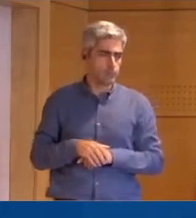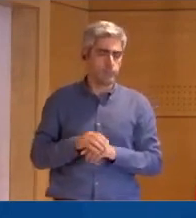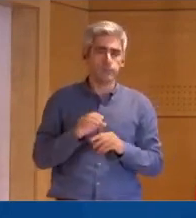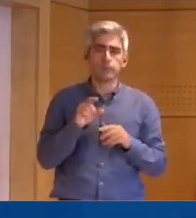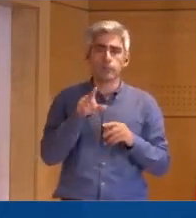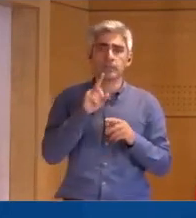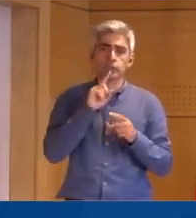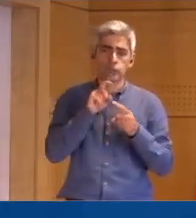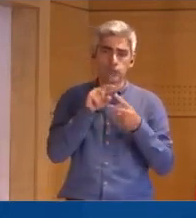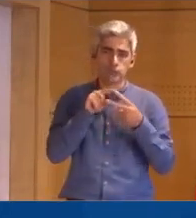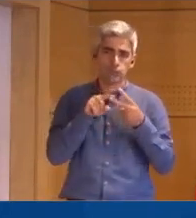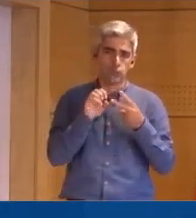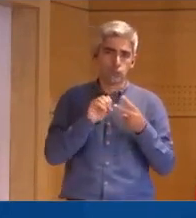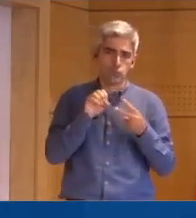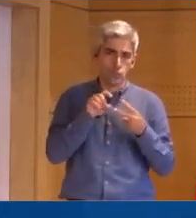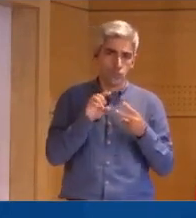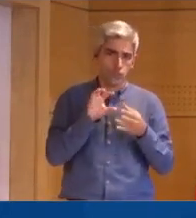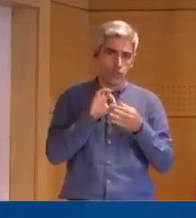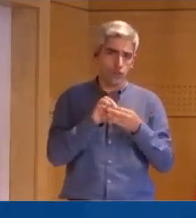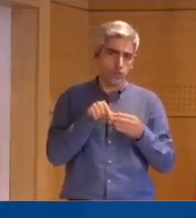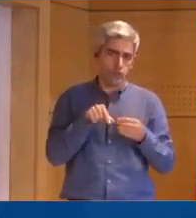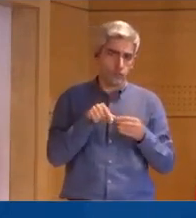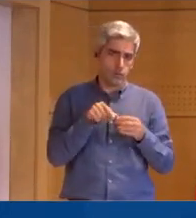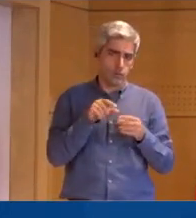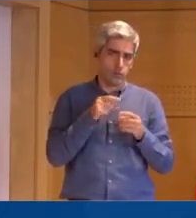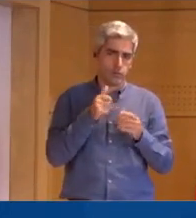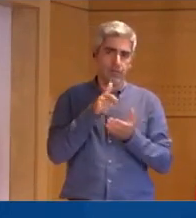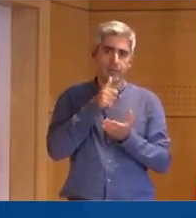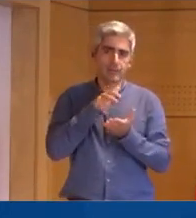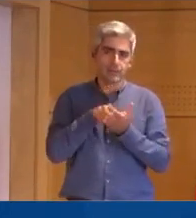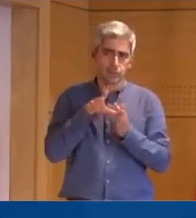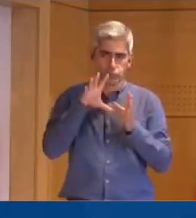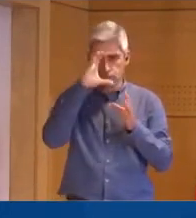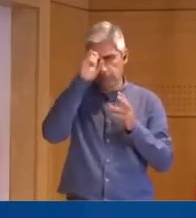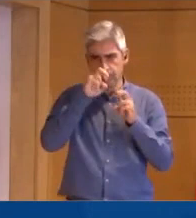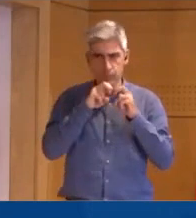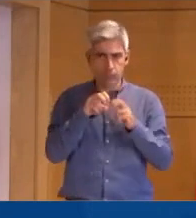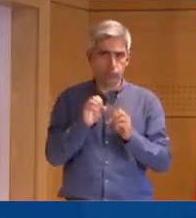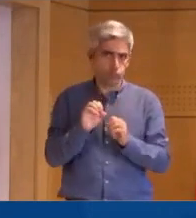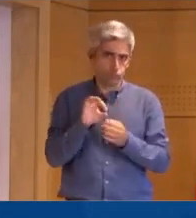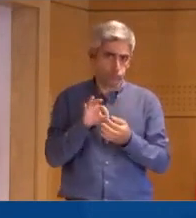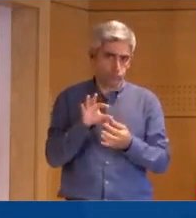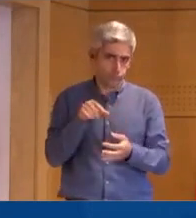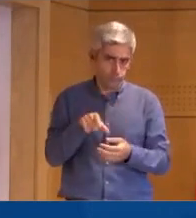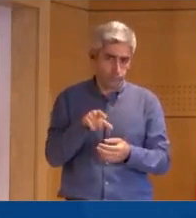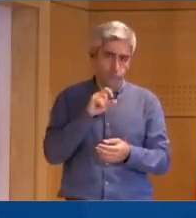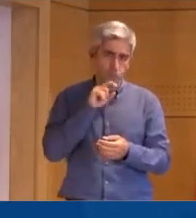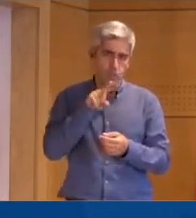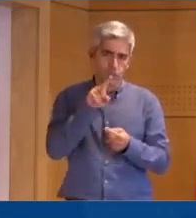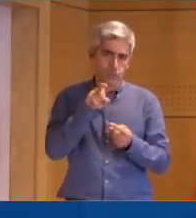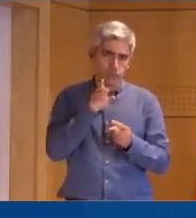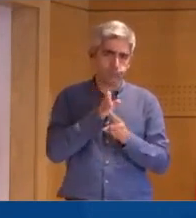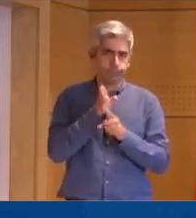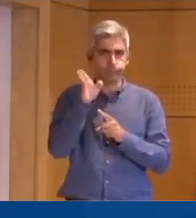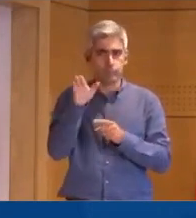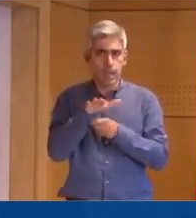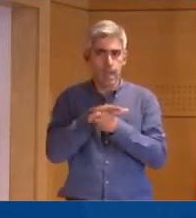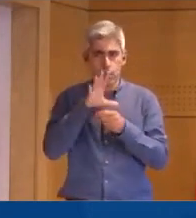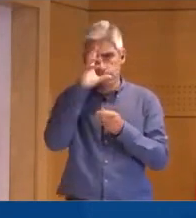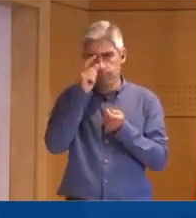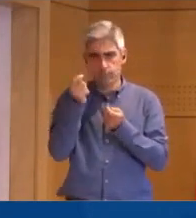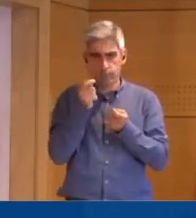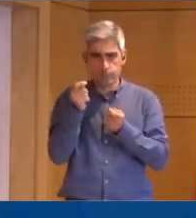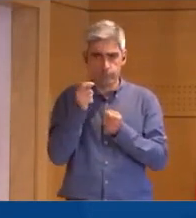Nenhuma das suas questões se dirige à matéria que tenha sido objeto de liberação neste Conselho de Ministros, que podem ser, então, essas questões dirigidas às áreas